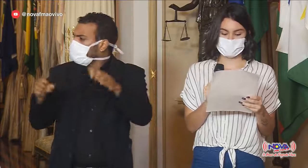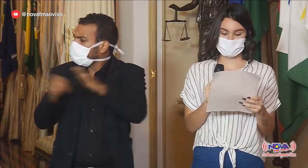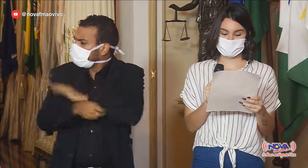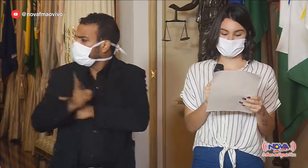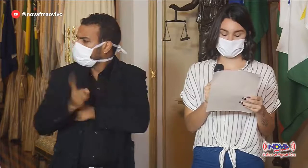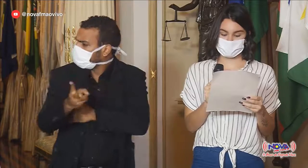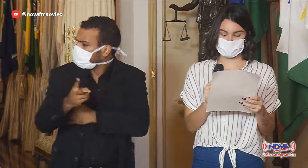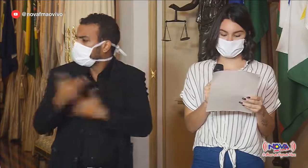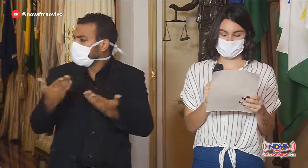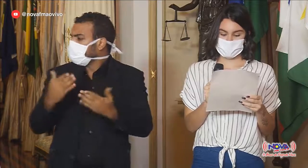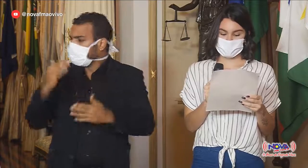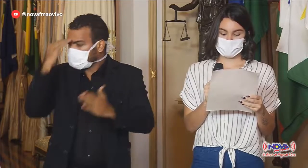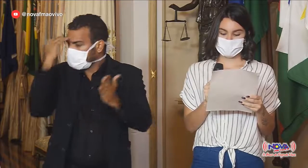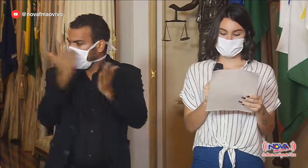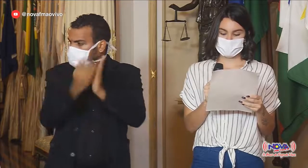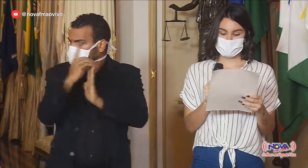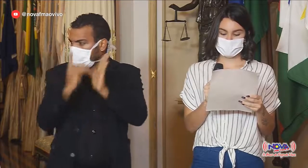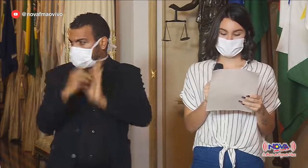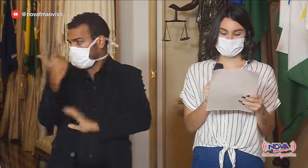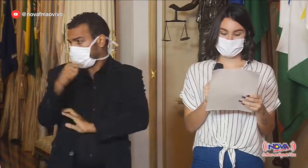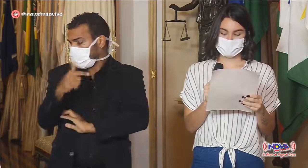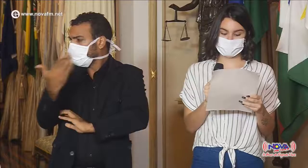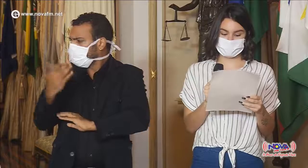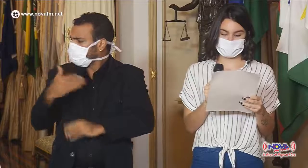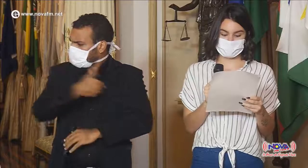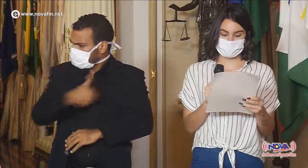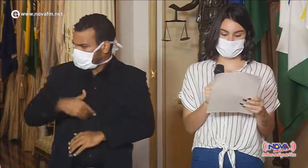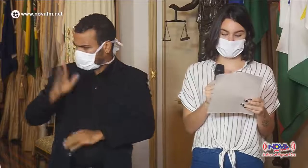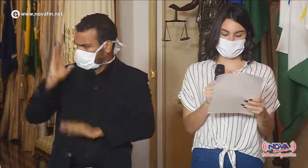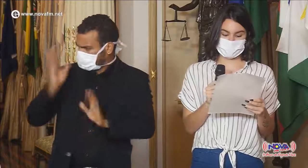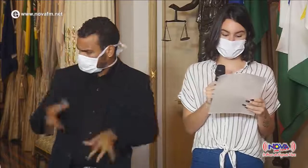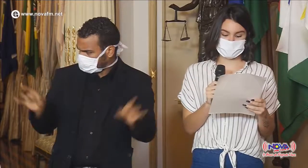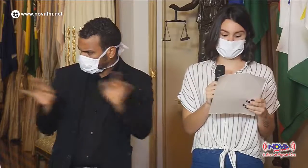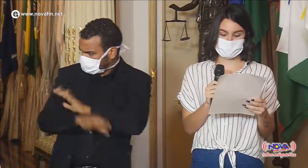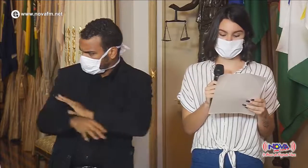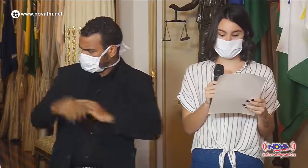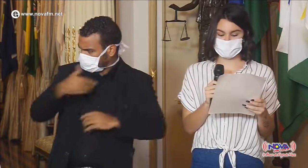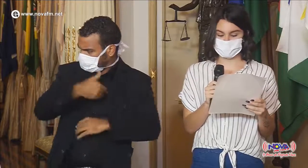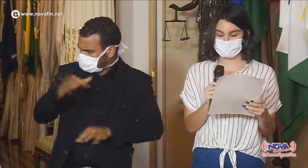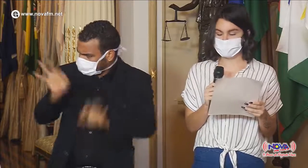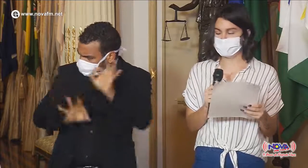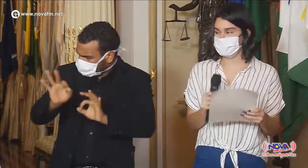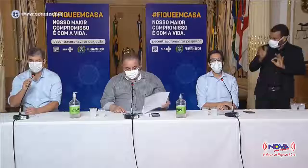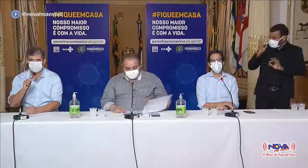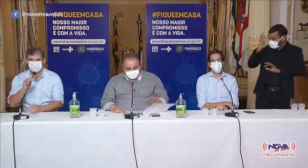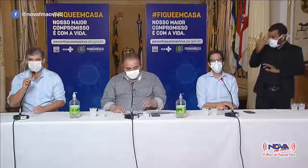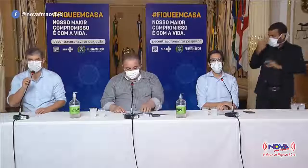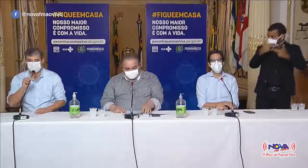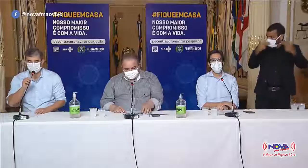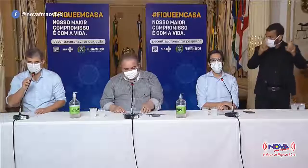desrespeitando o decreto. O governo de Pernambuco tem algum planejamento para que essa solução seja resolvida?